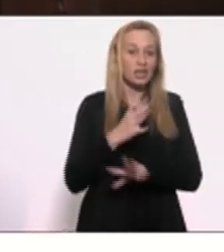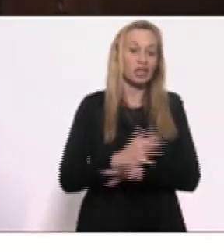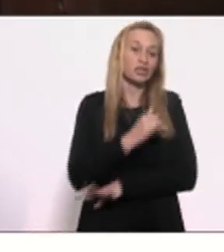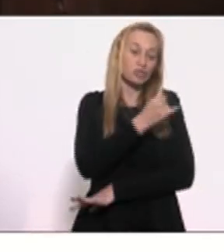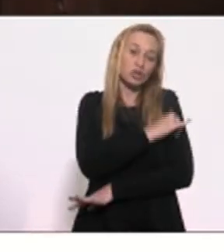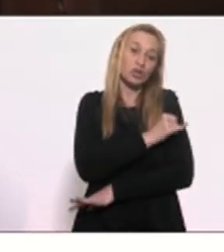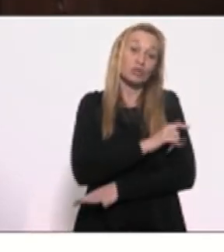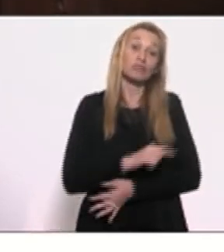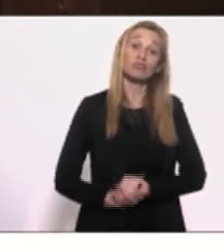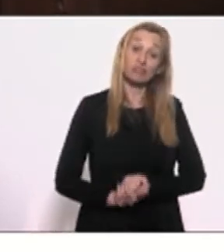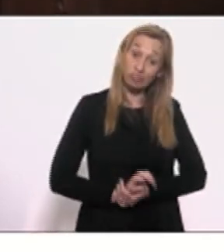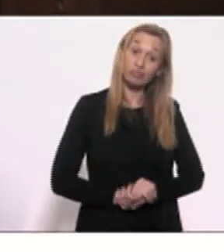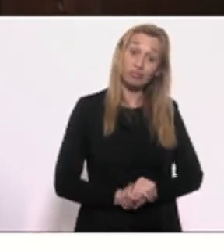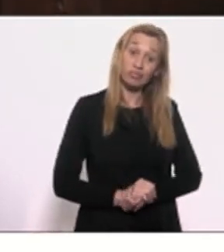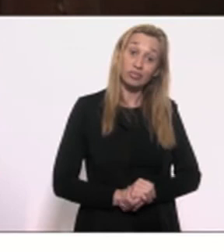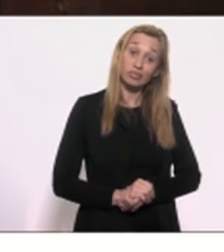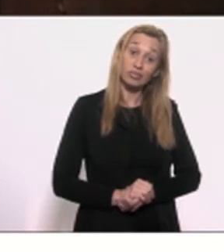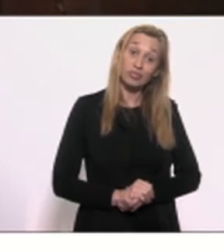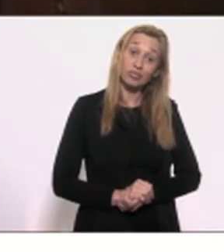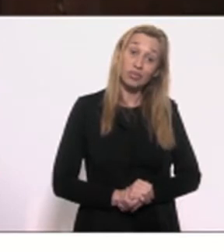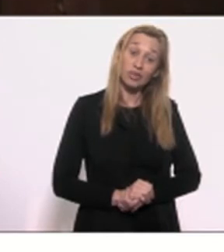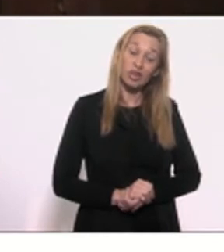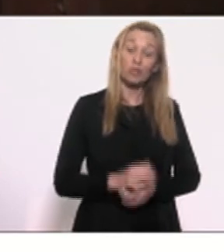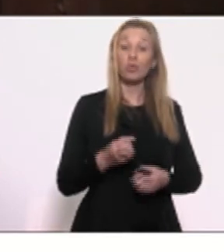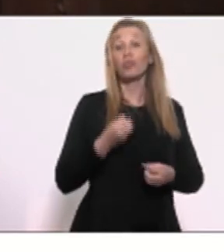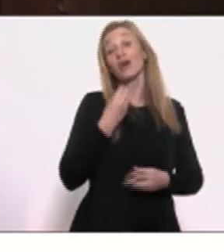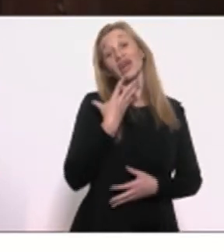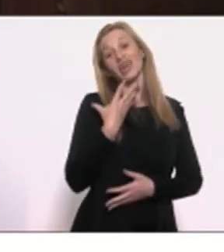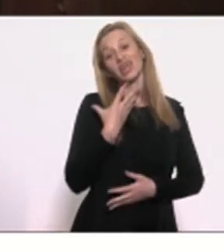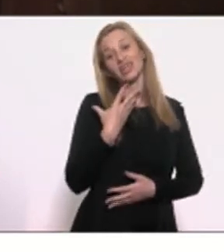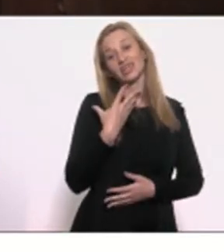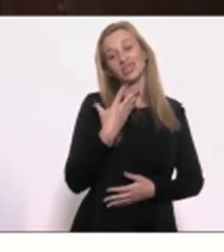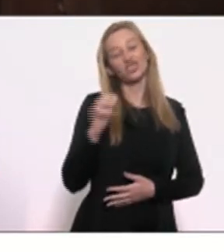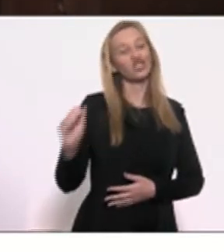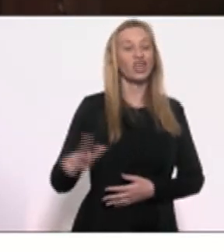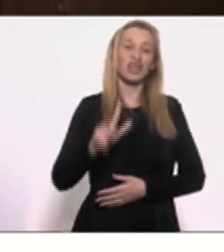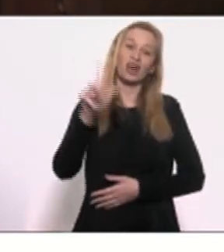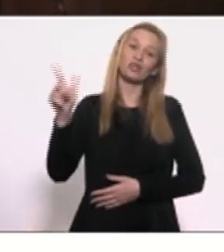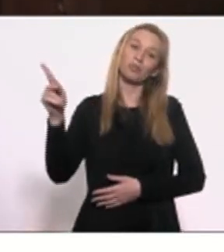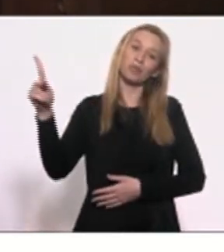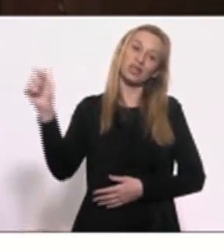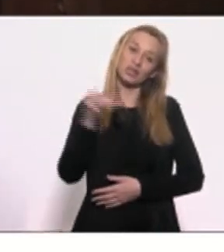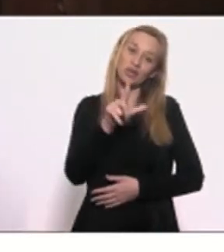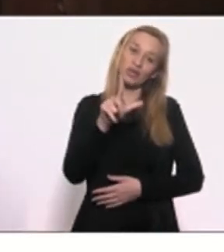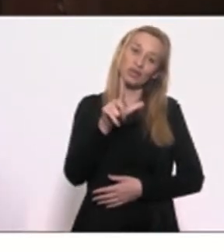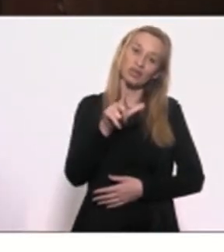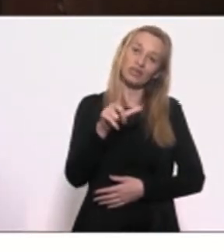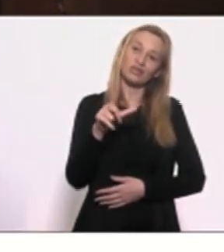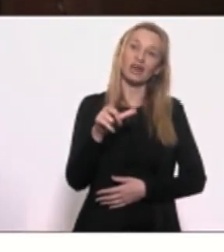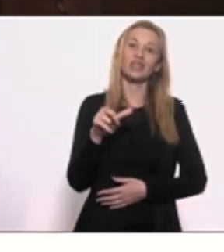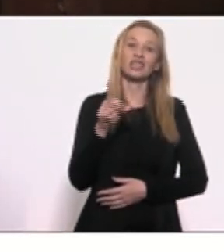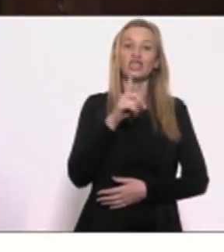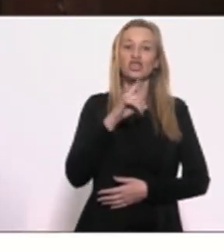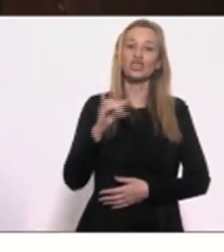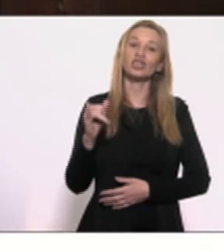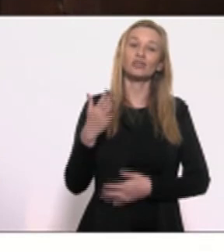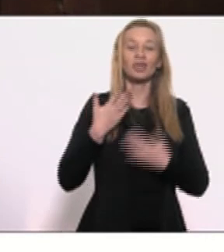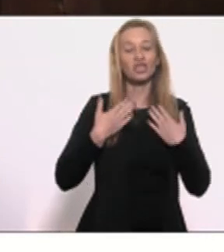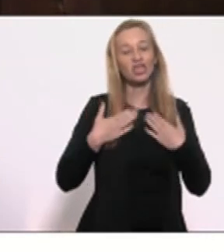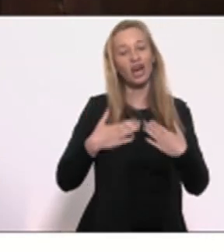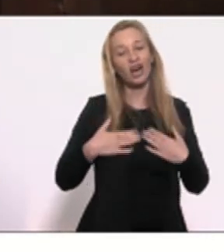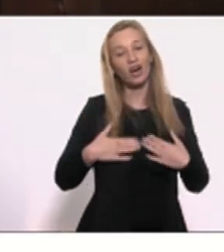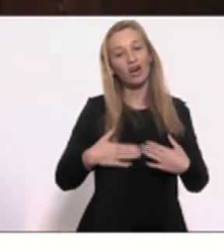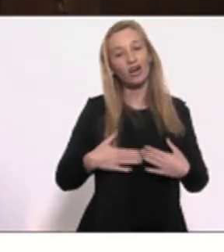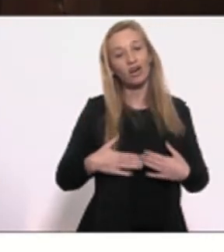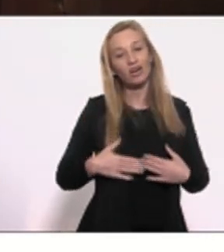e aí para o bem geral do pessoal eles vão ter dias mais tranquilos